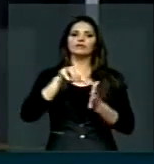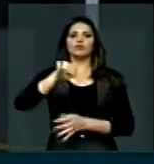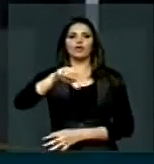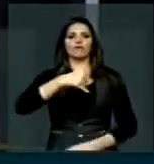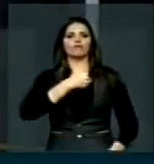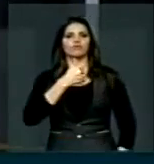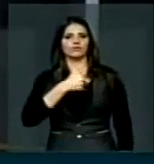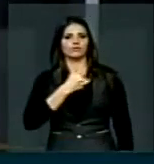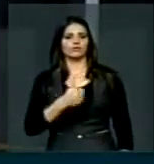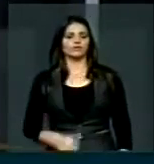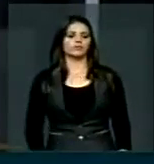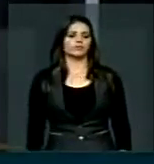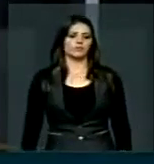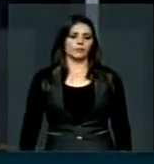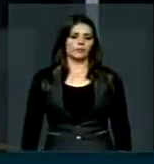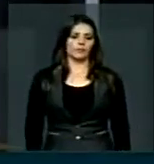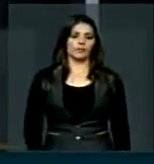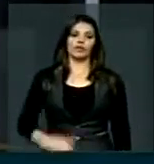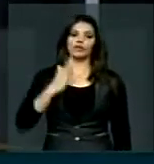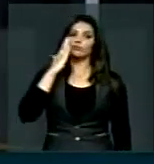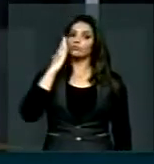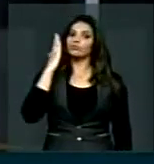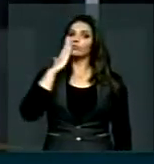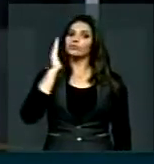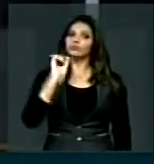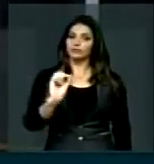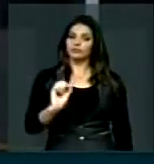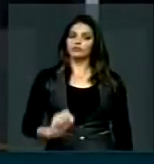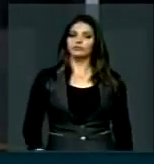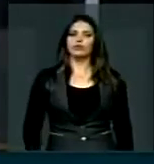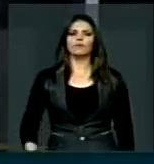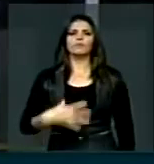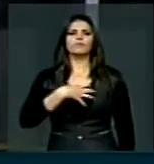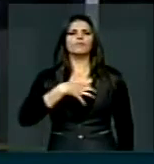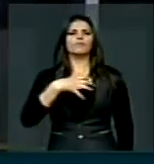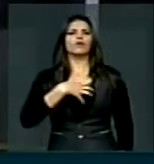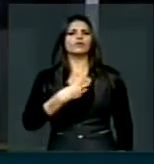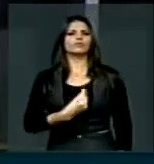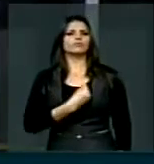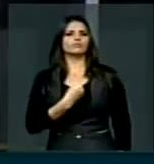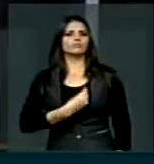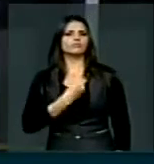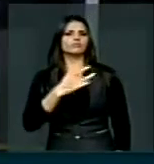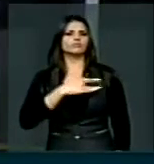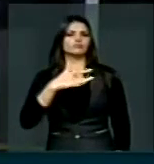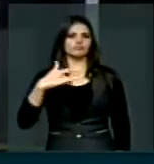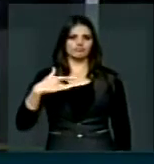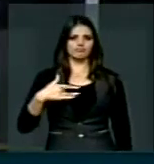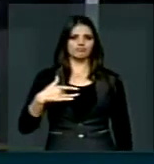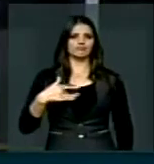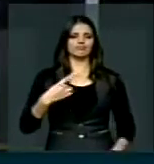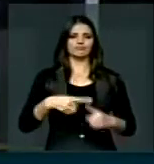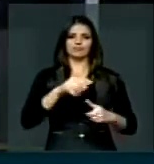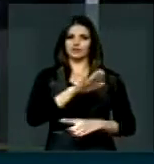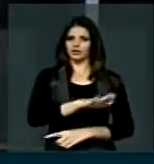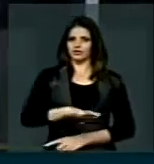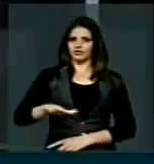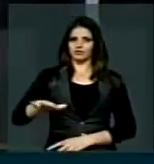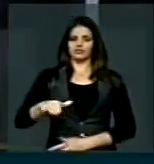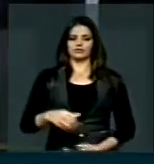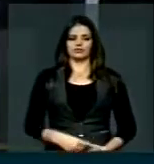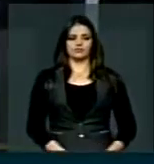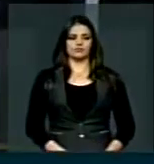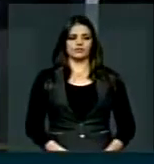anos. E entendo que esse modo de vida saudável para essas crianças,